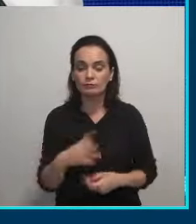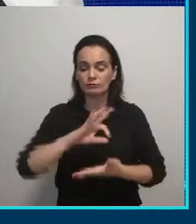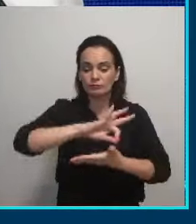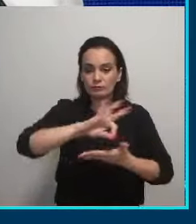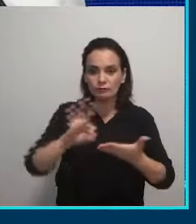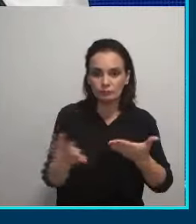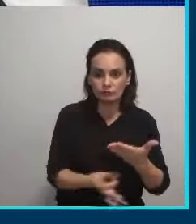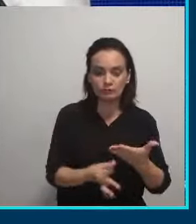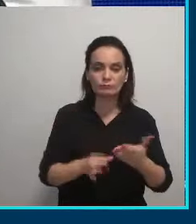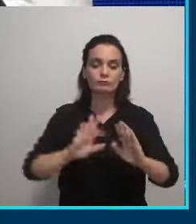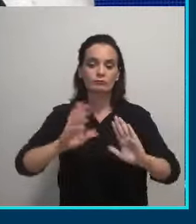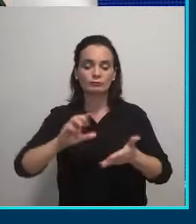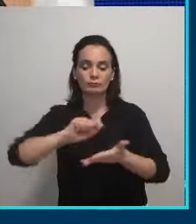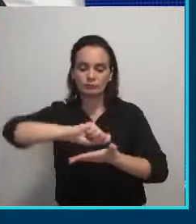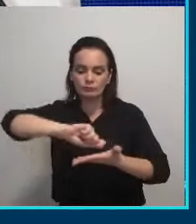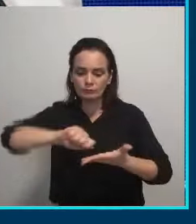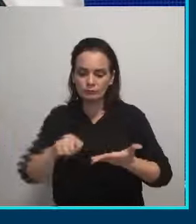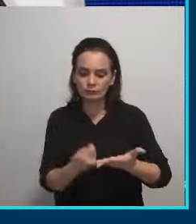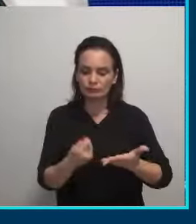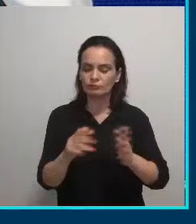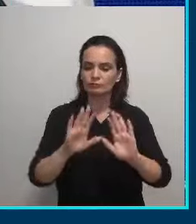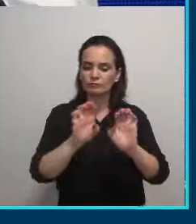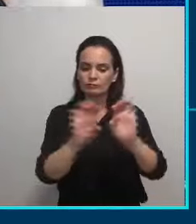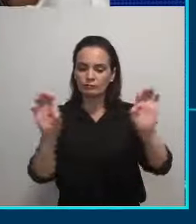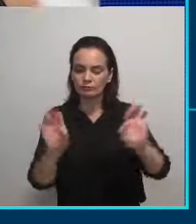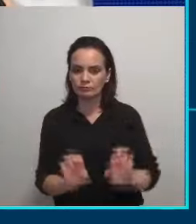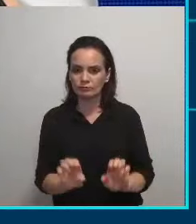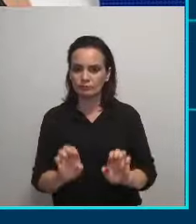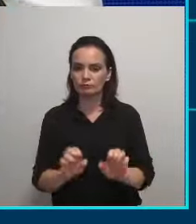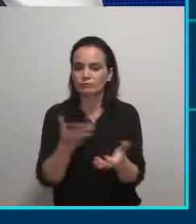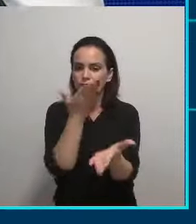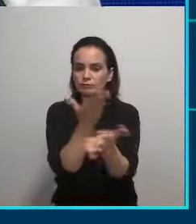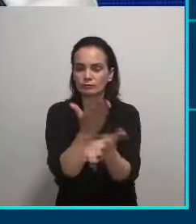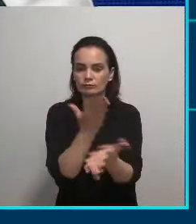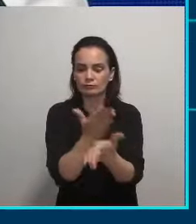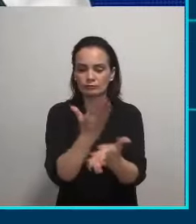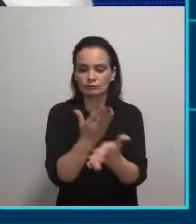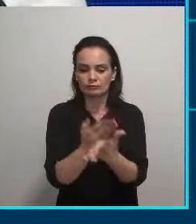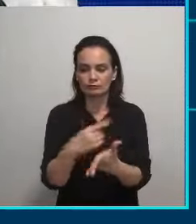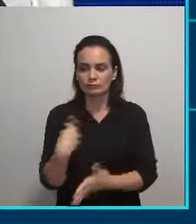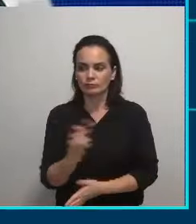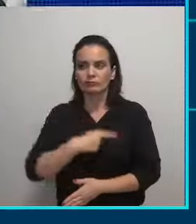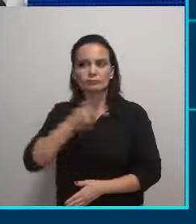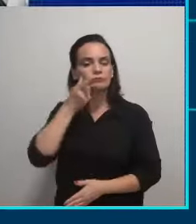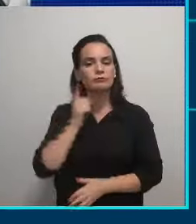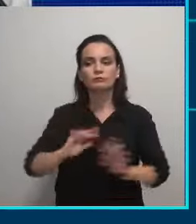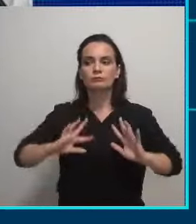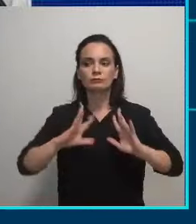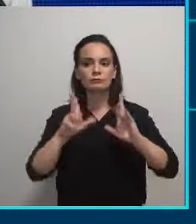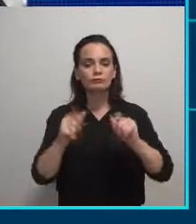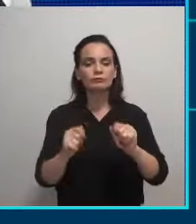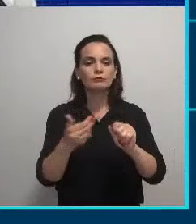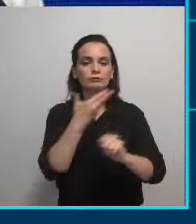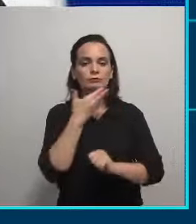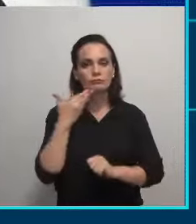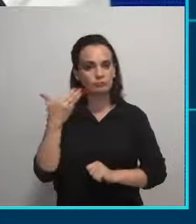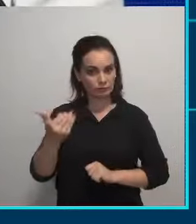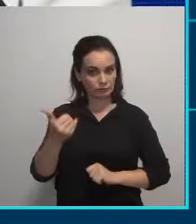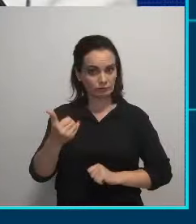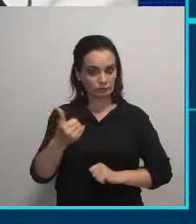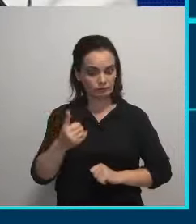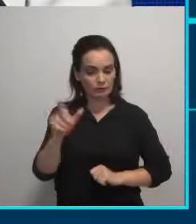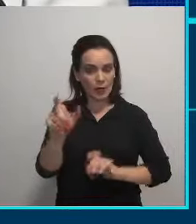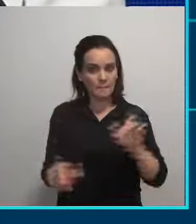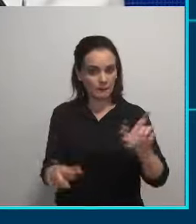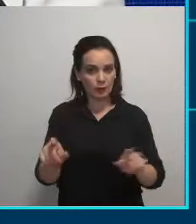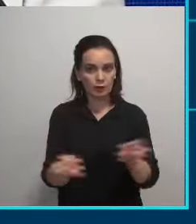Ele foi assinado, foi estruturado, foi estudado para que a gente pudesse trazer todas essas melhorias, tanto para o cidadão,